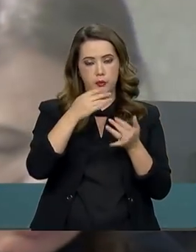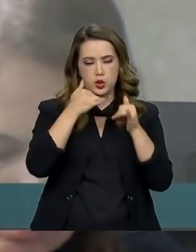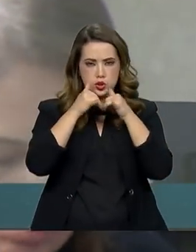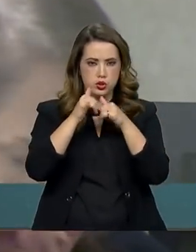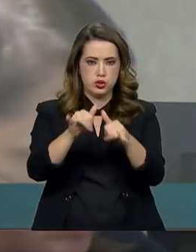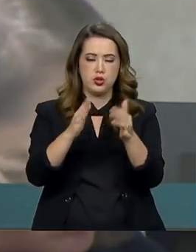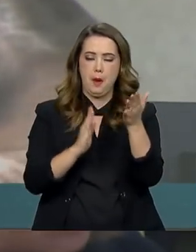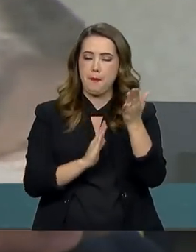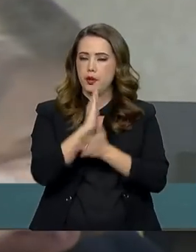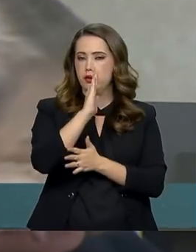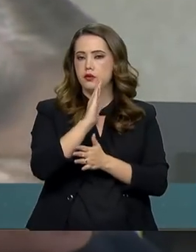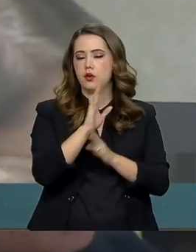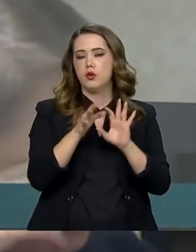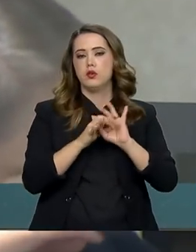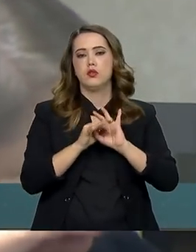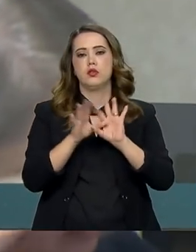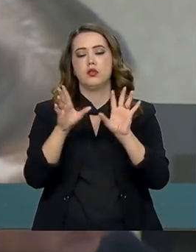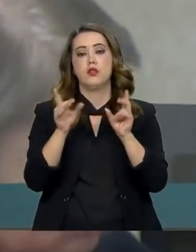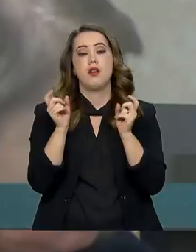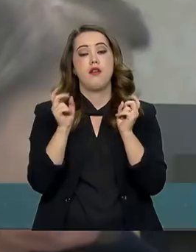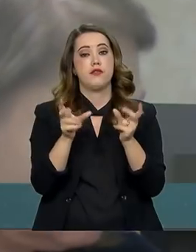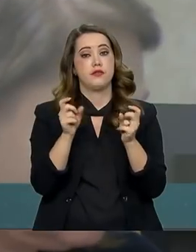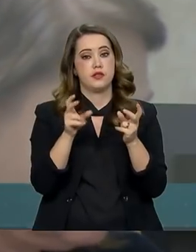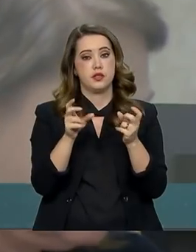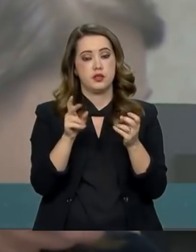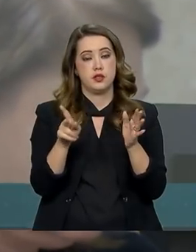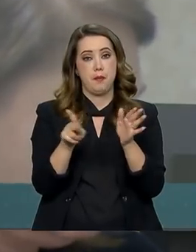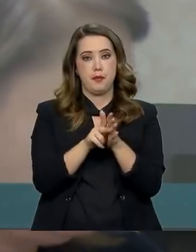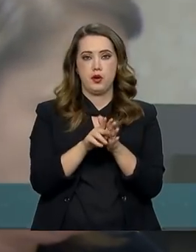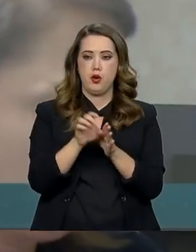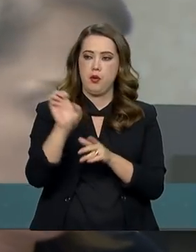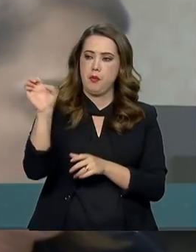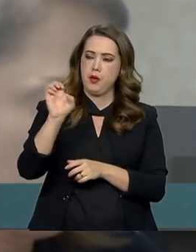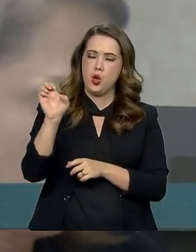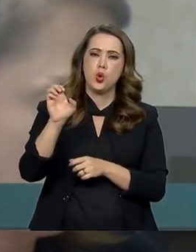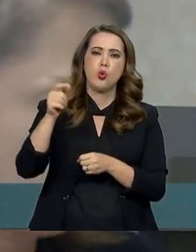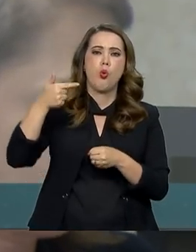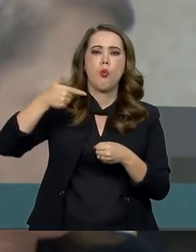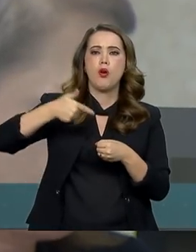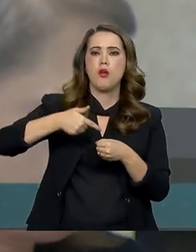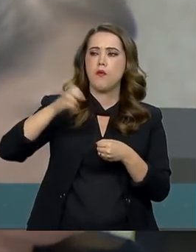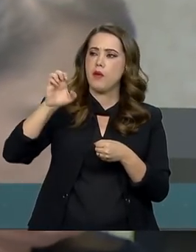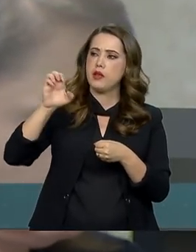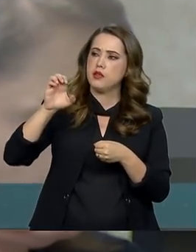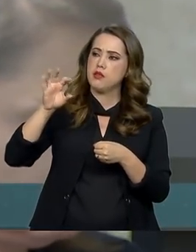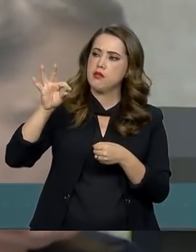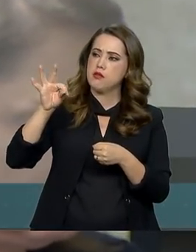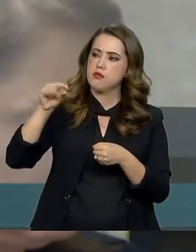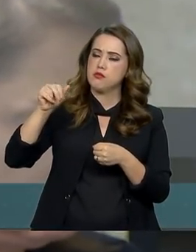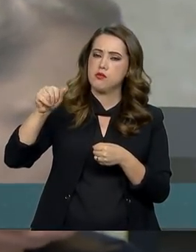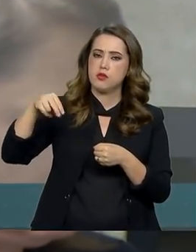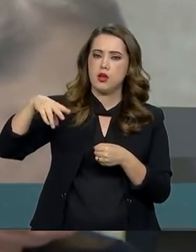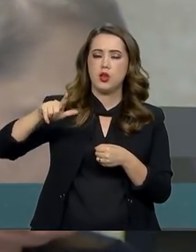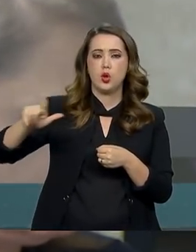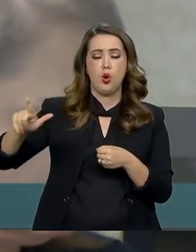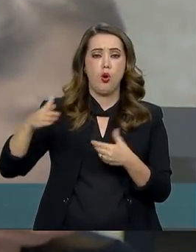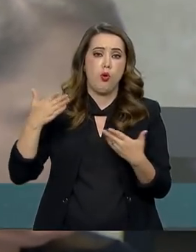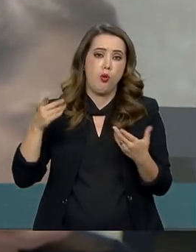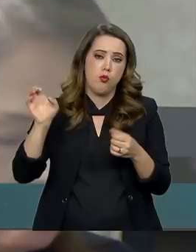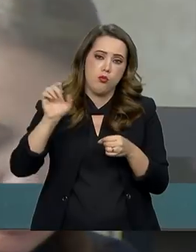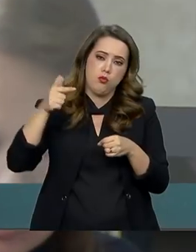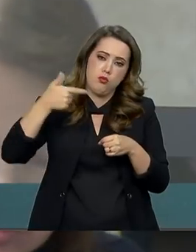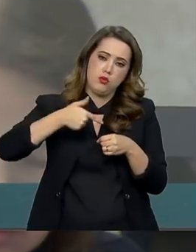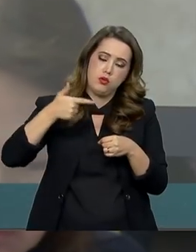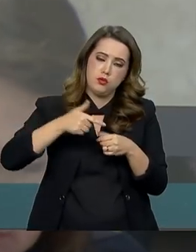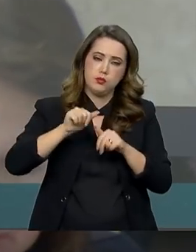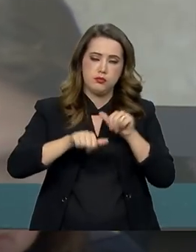aprovando, autorizando a venda direta do etanol para os postos de combustíveis. e isso, como consequentemente, acaba